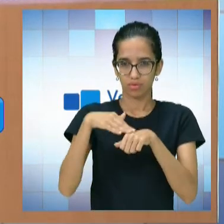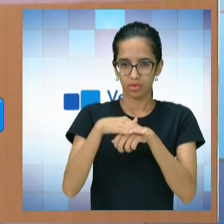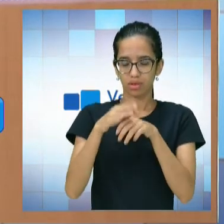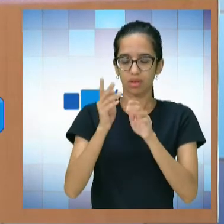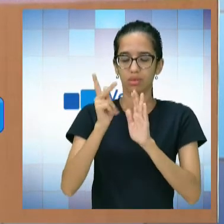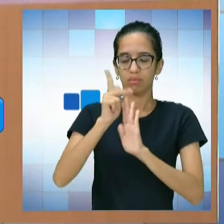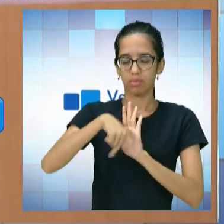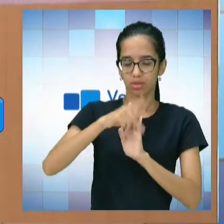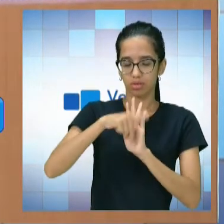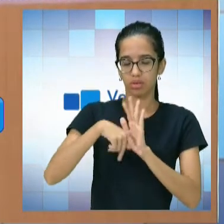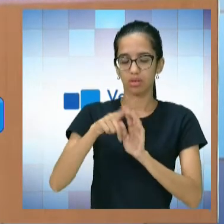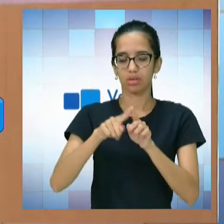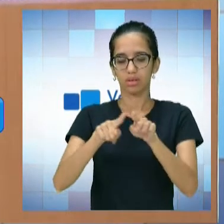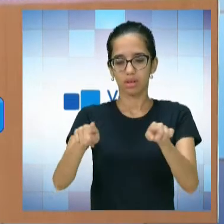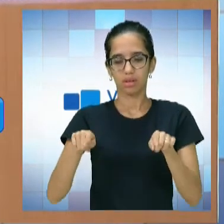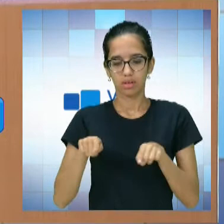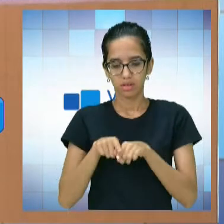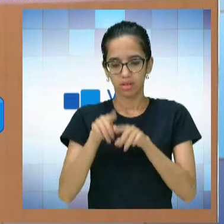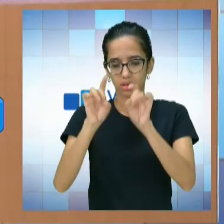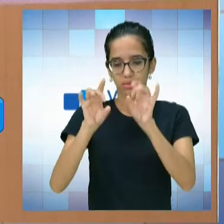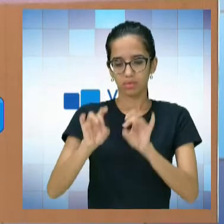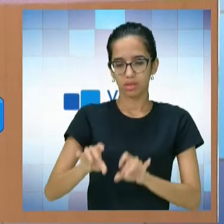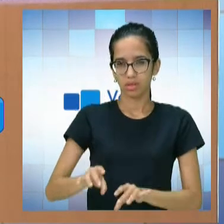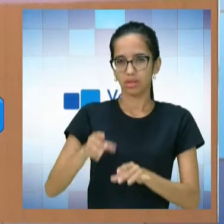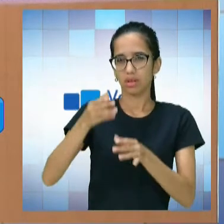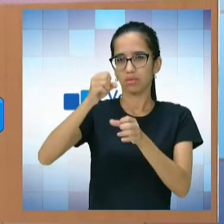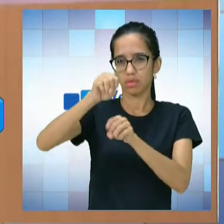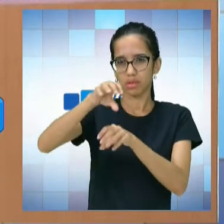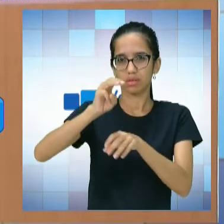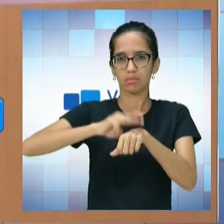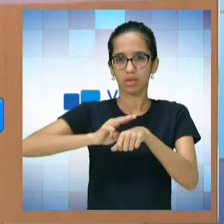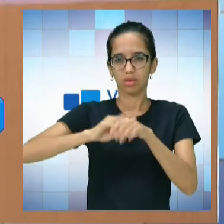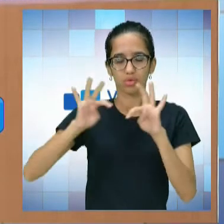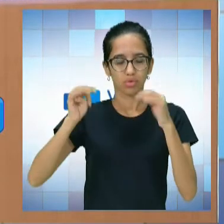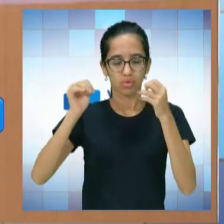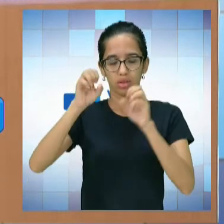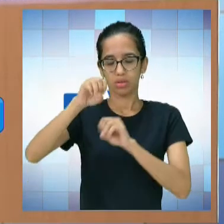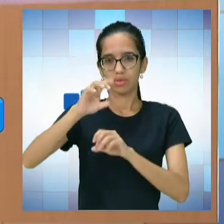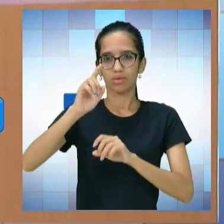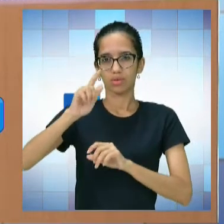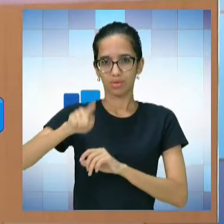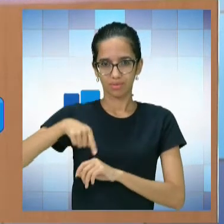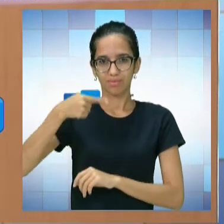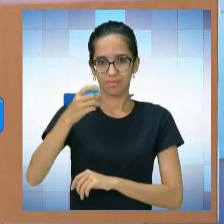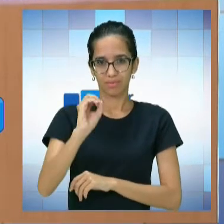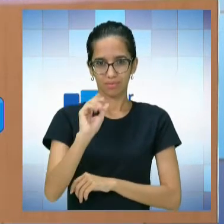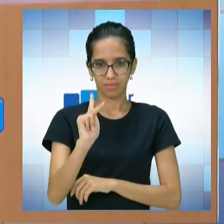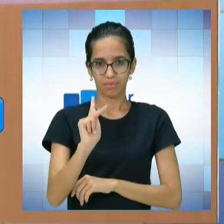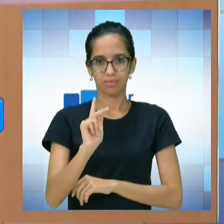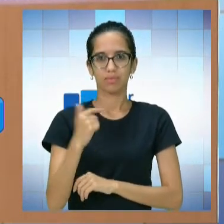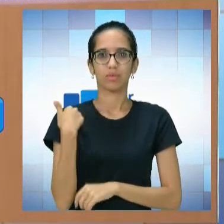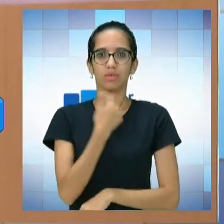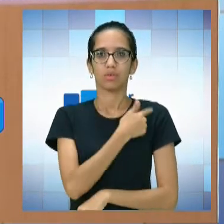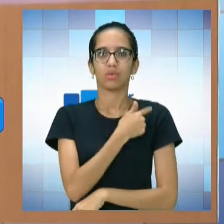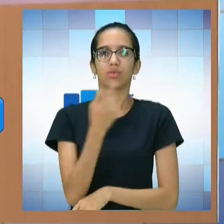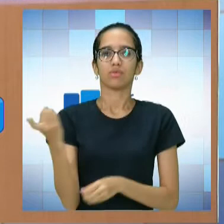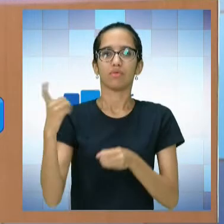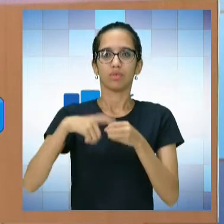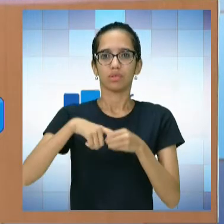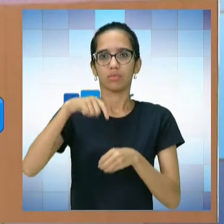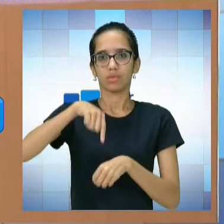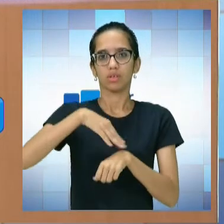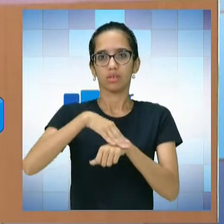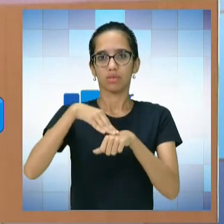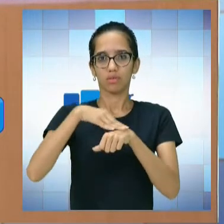sobre esse laboratório, sobre o ensino de matemática, sobre a educação em modo geral no segundo bloco, tá bom? Tudo bem. Daqui a pouquinho, nós voltamos a